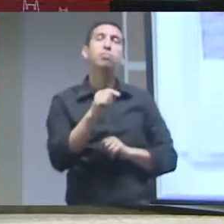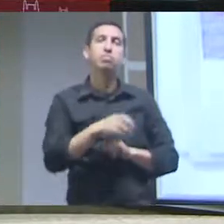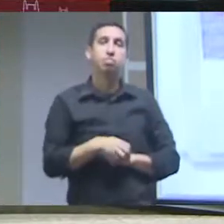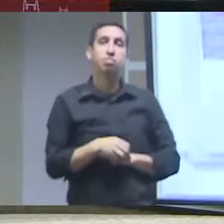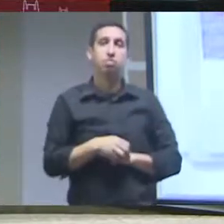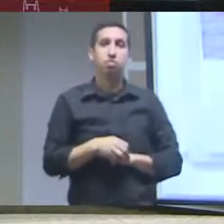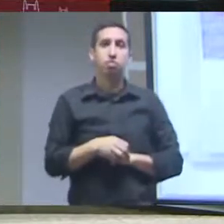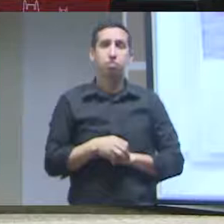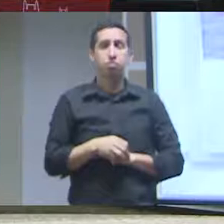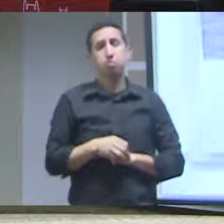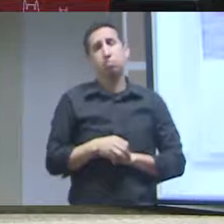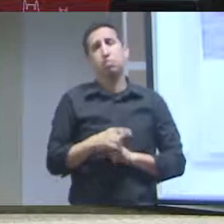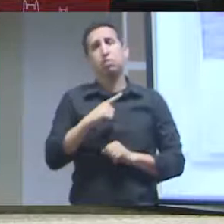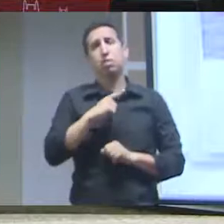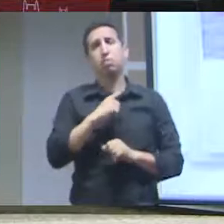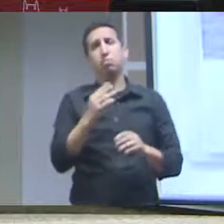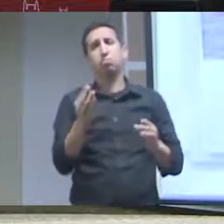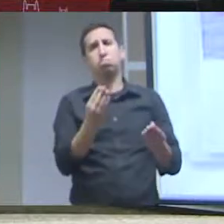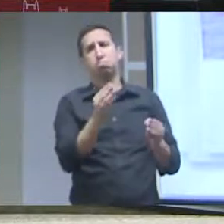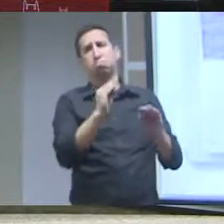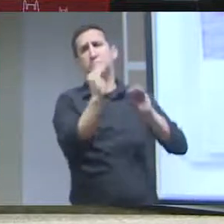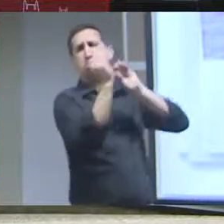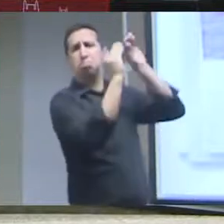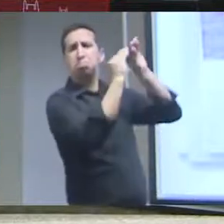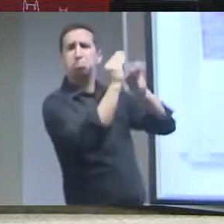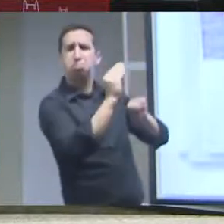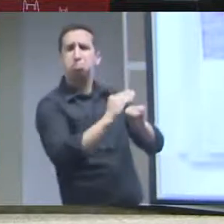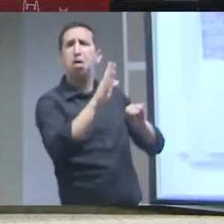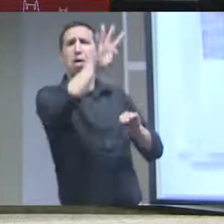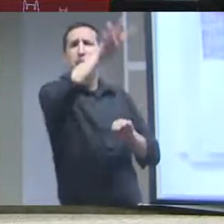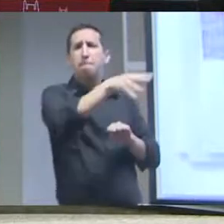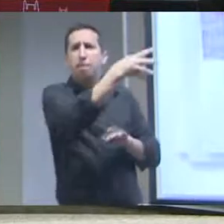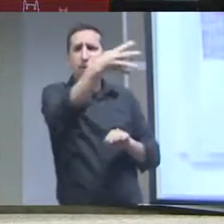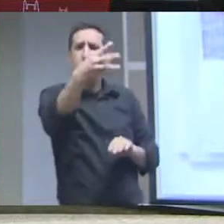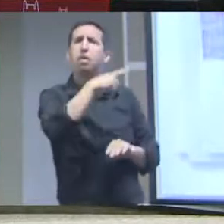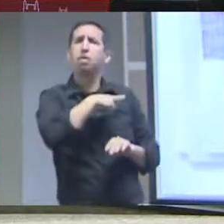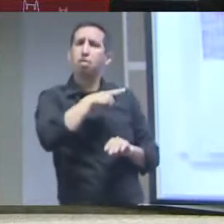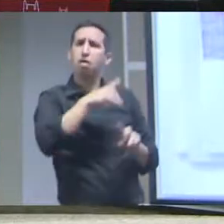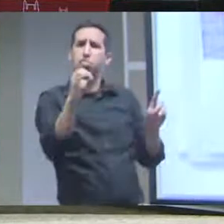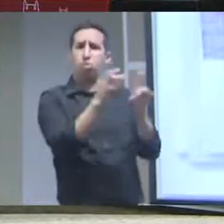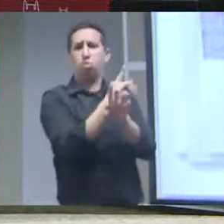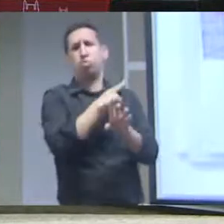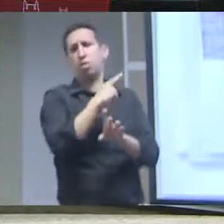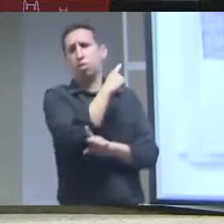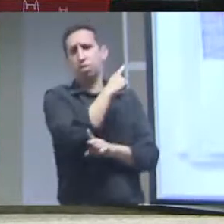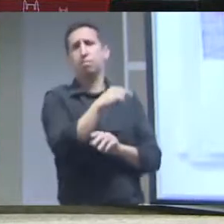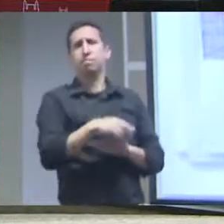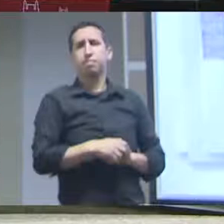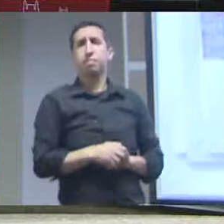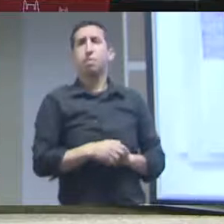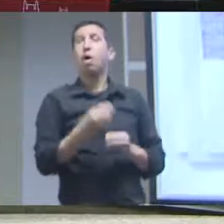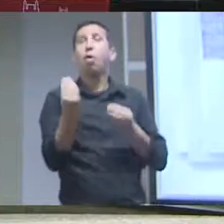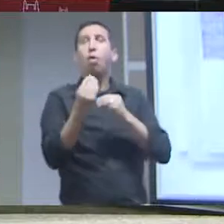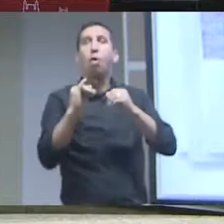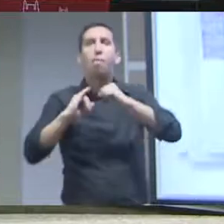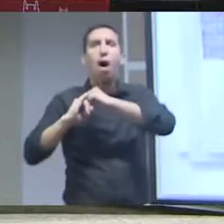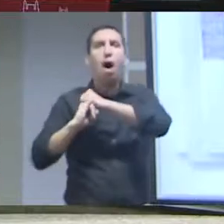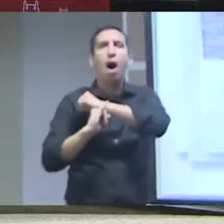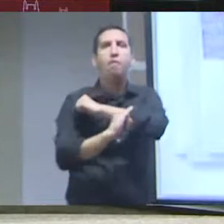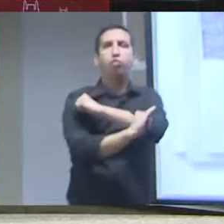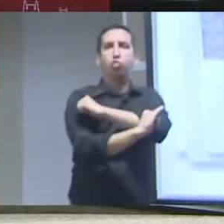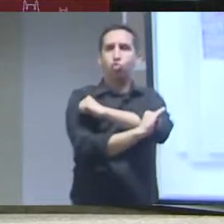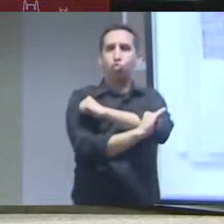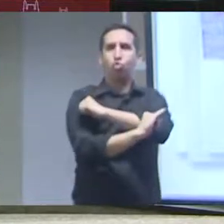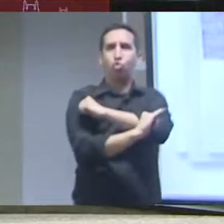dados abertos. então essa aqui é a cara do nosso SECAM, então os dados estruturados estão indo morar nesse